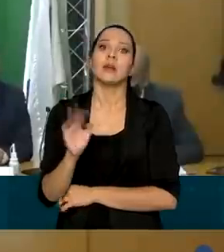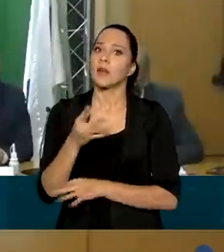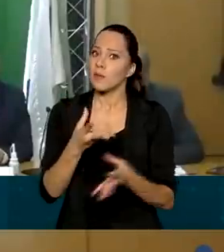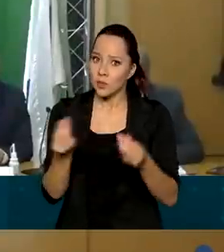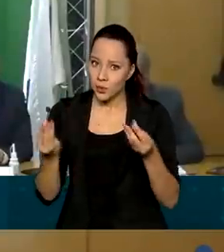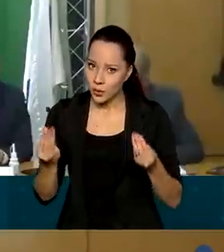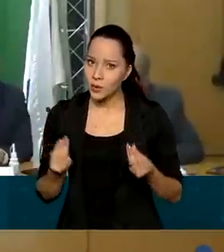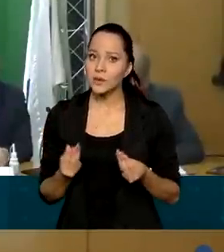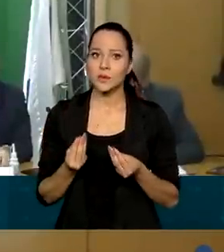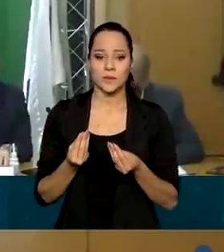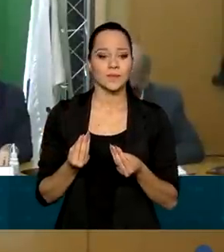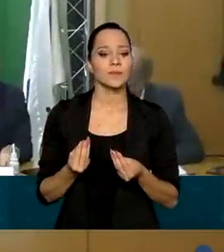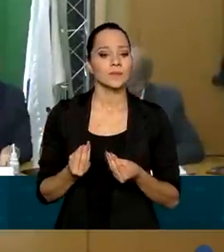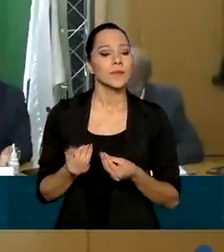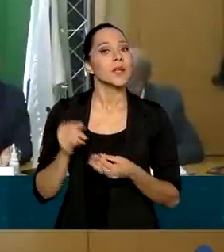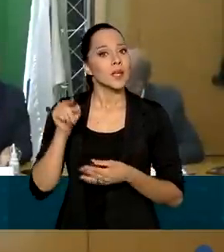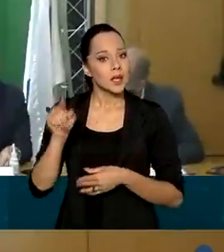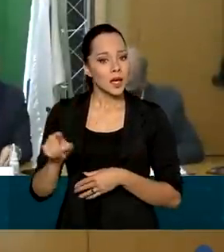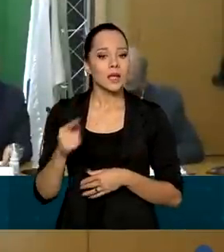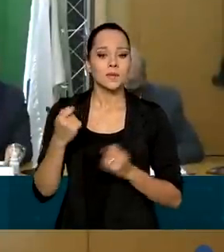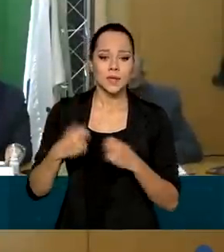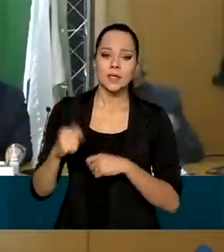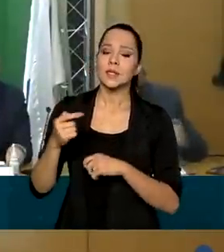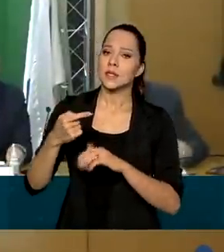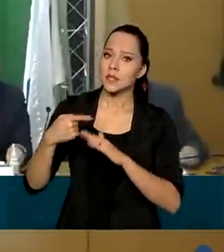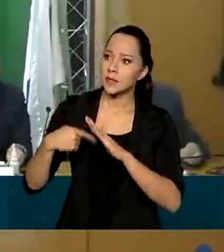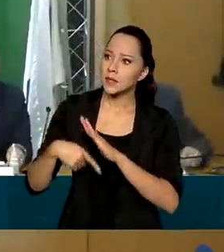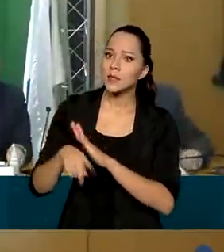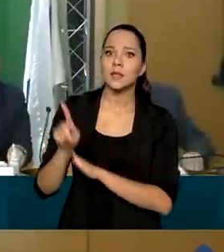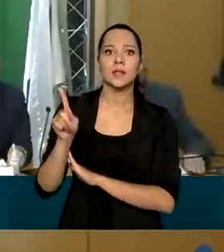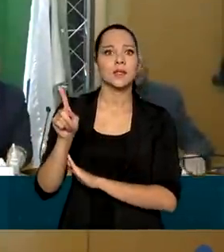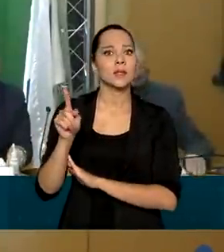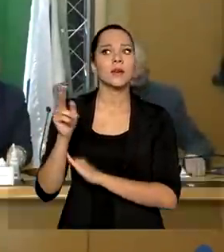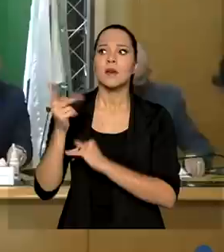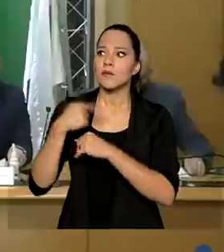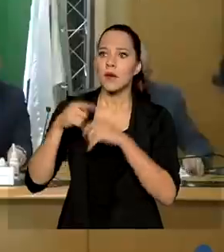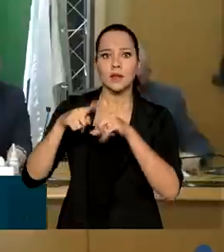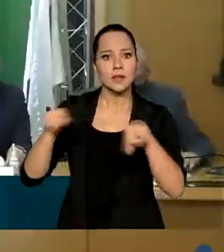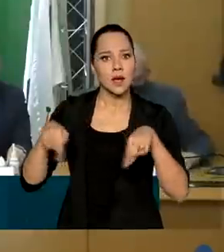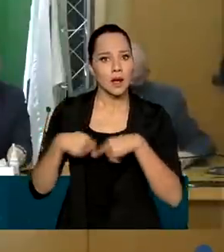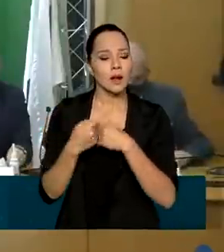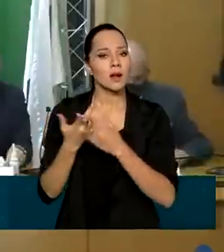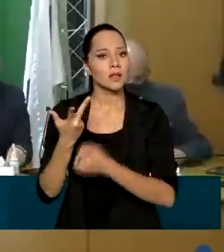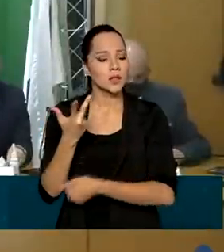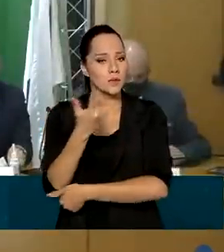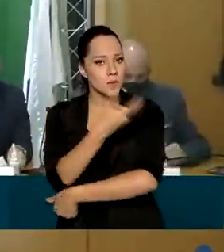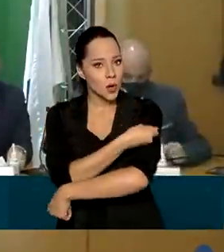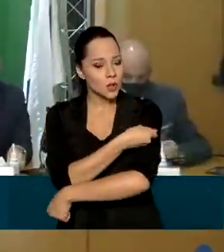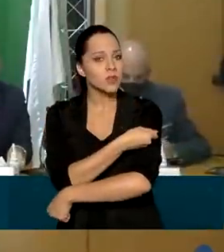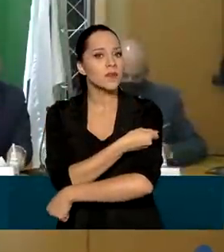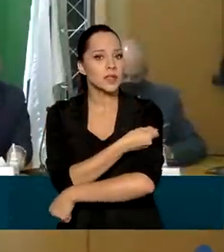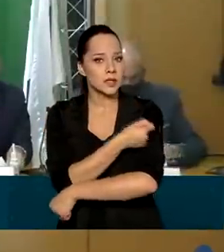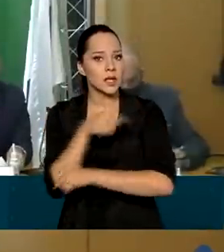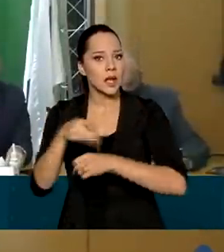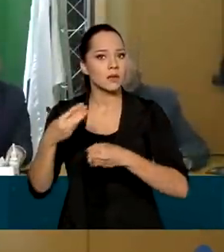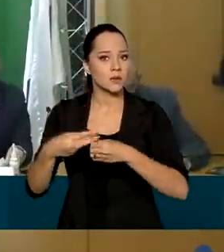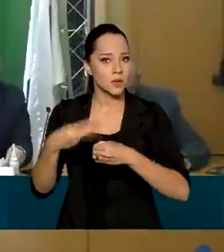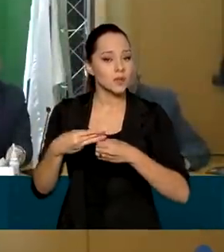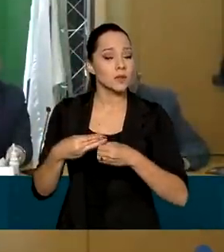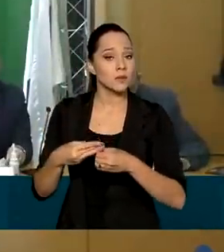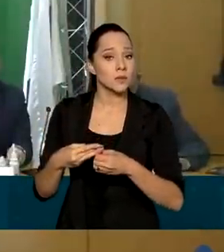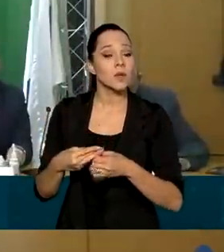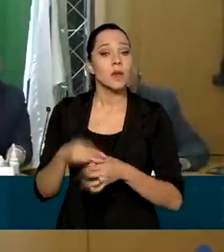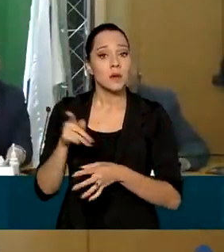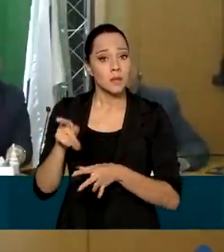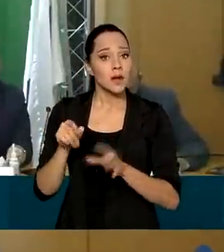muitos, né? Que eles procurem as salas de imunização nos municípios para